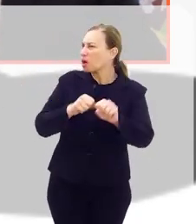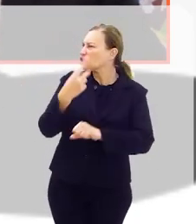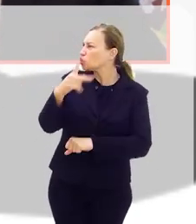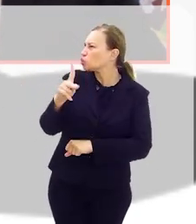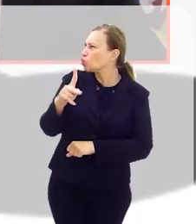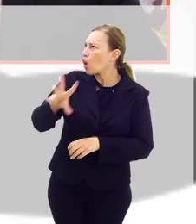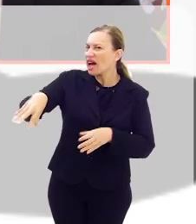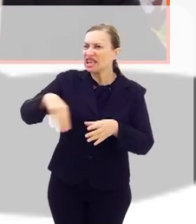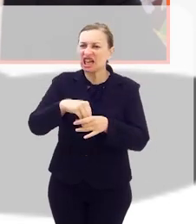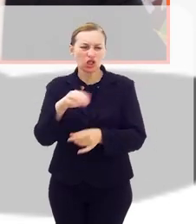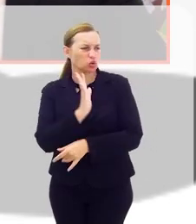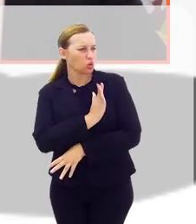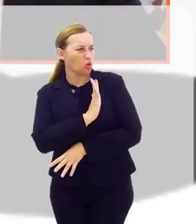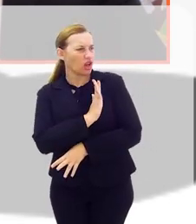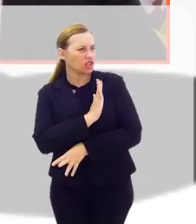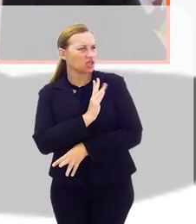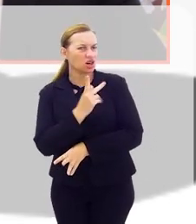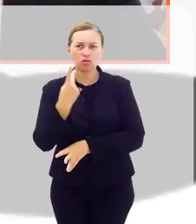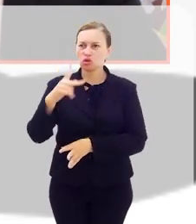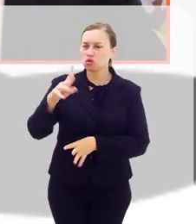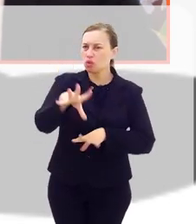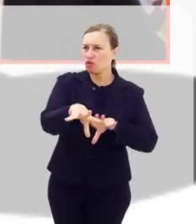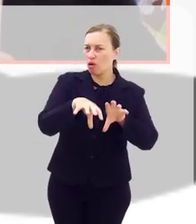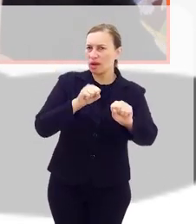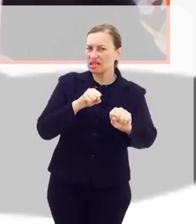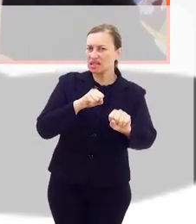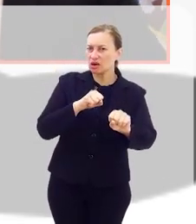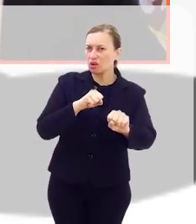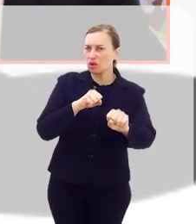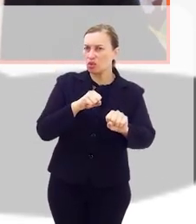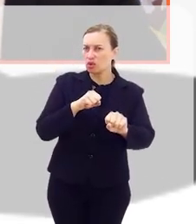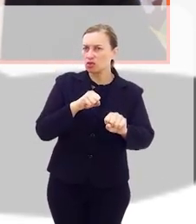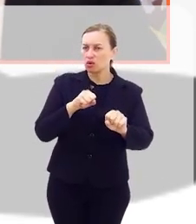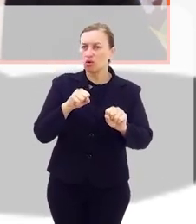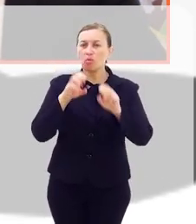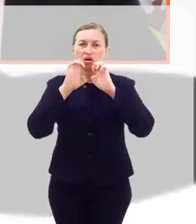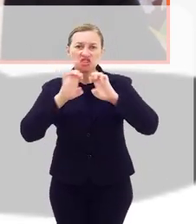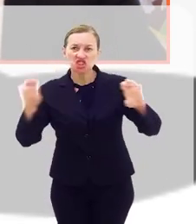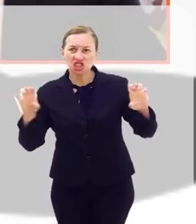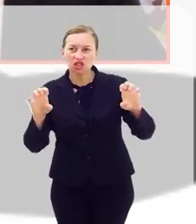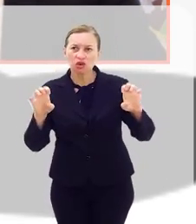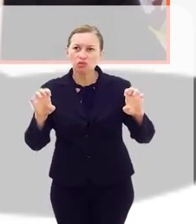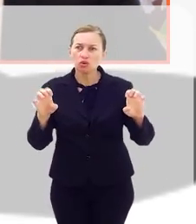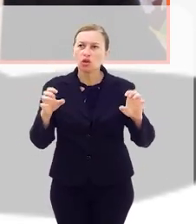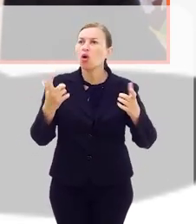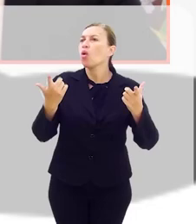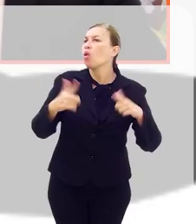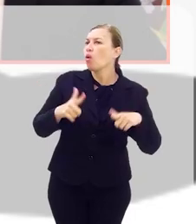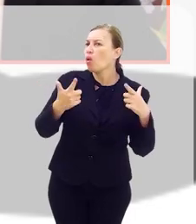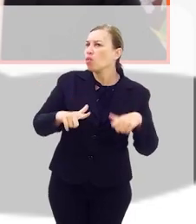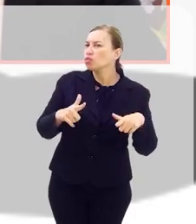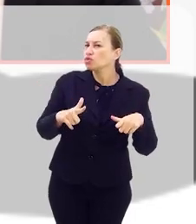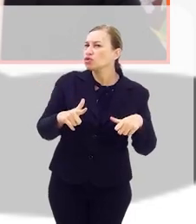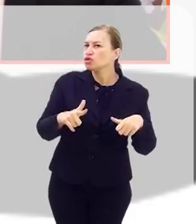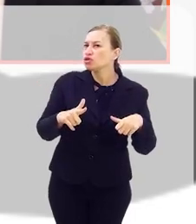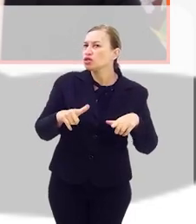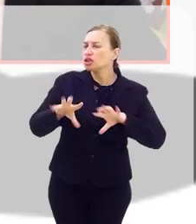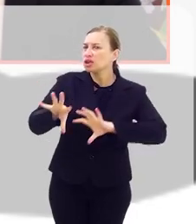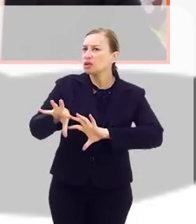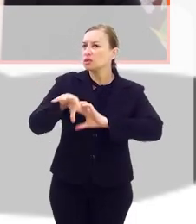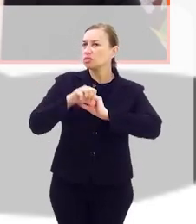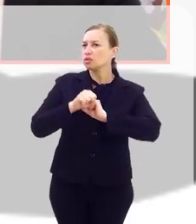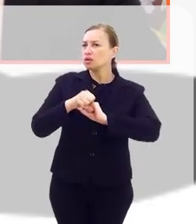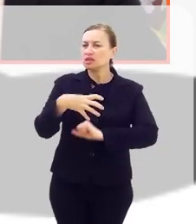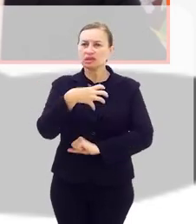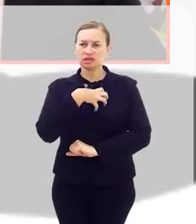sua? É dentro do seu coração? É a sua formação como evangelizador? De onde o senhor adquiriu